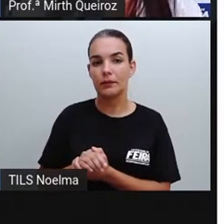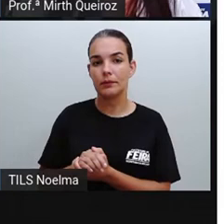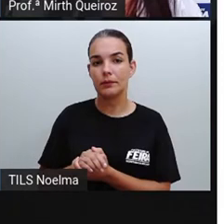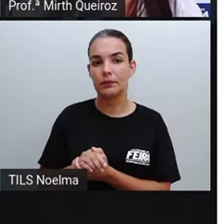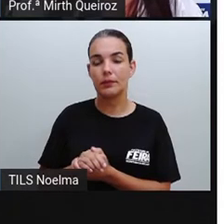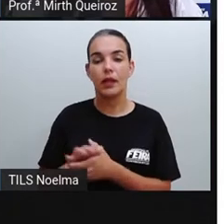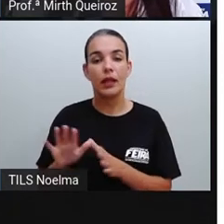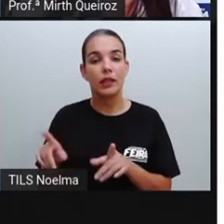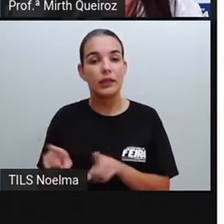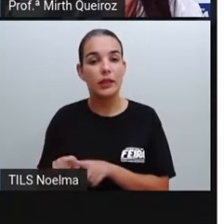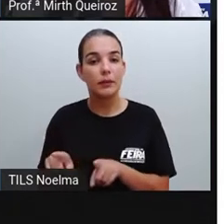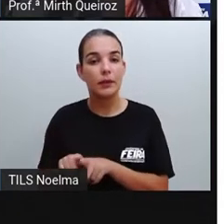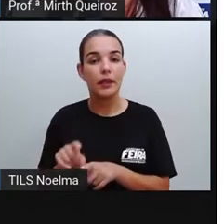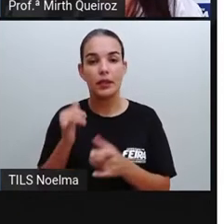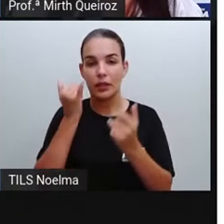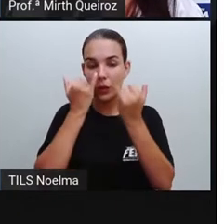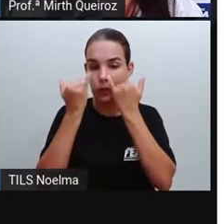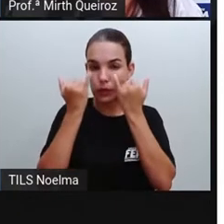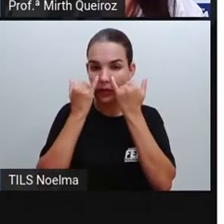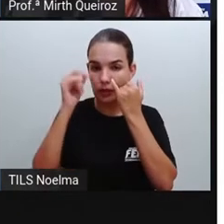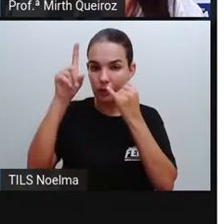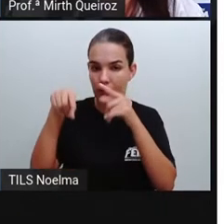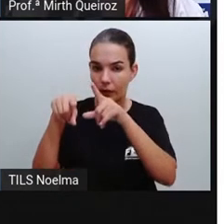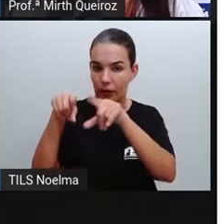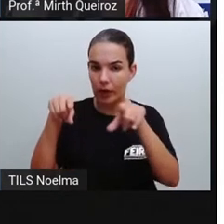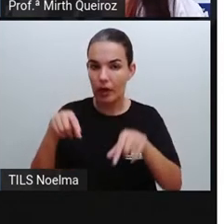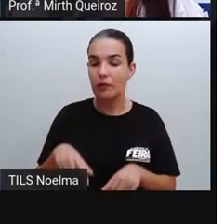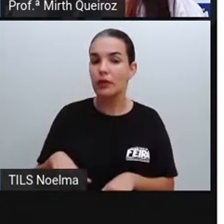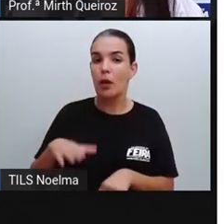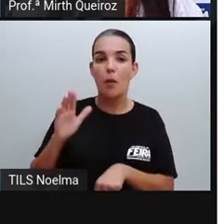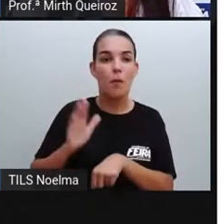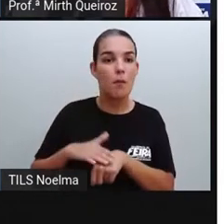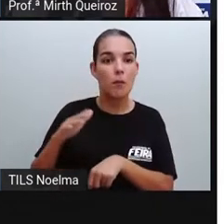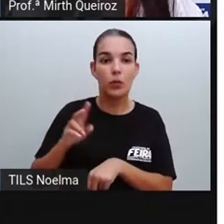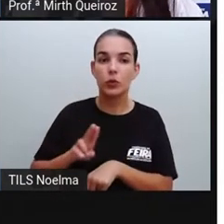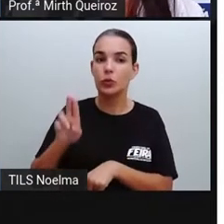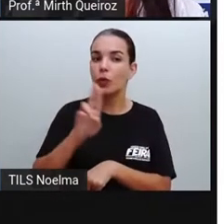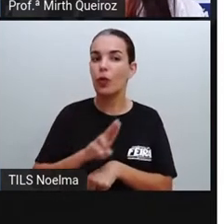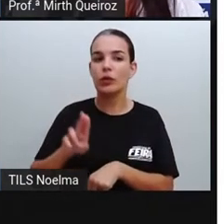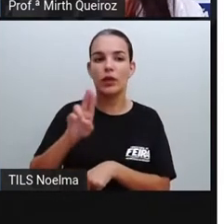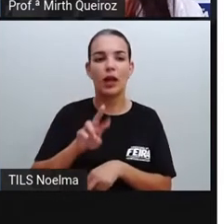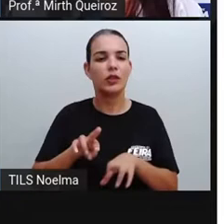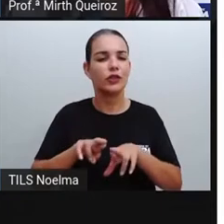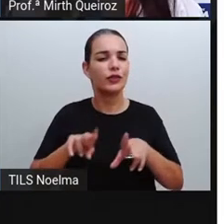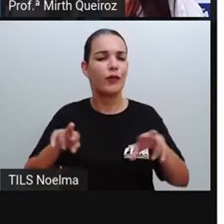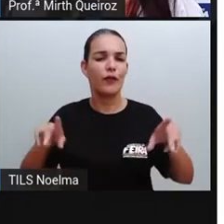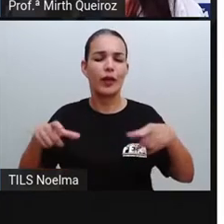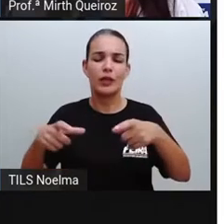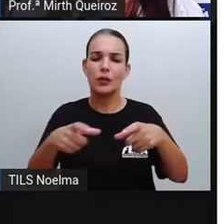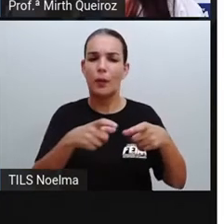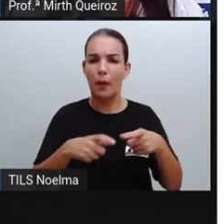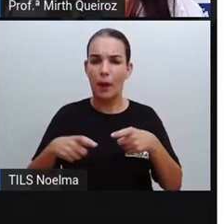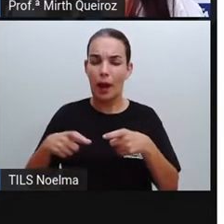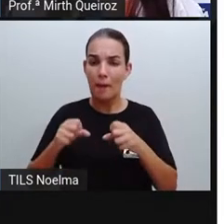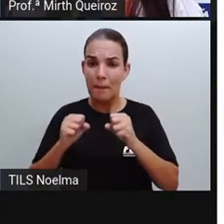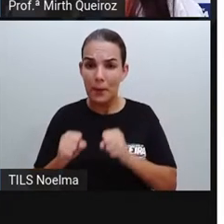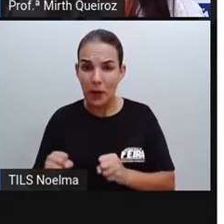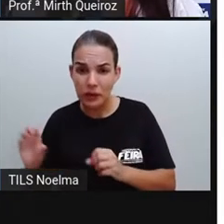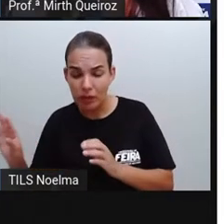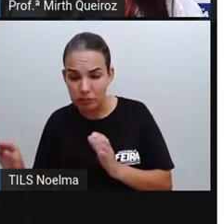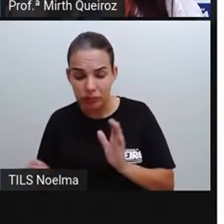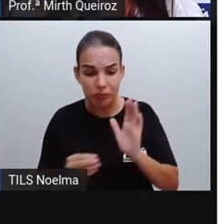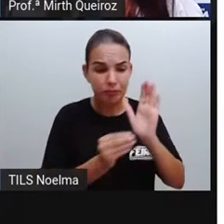Os infográficos são úteis nos mais variados setores. Desde o meio acadêmico, que são as